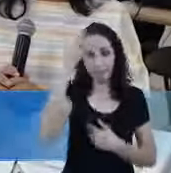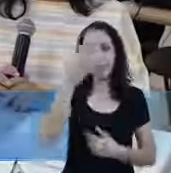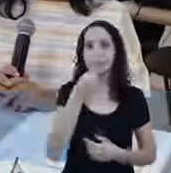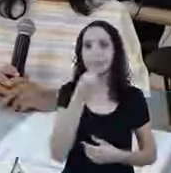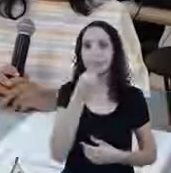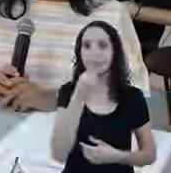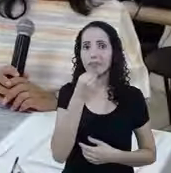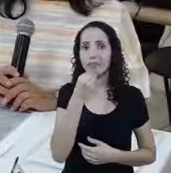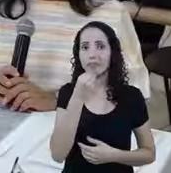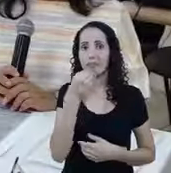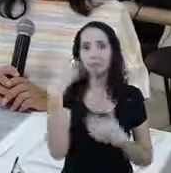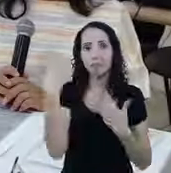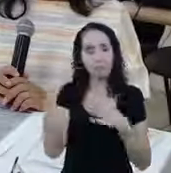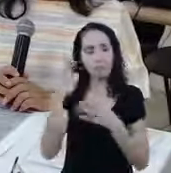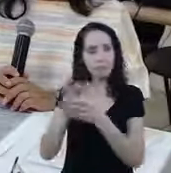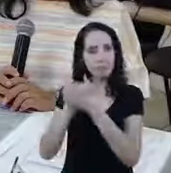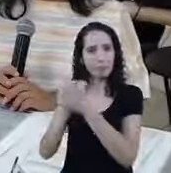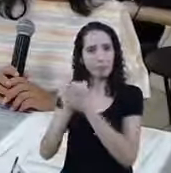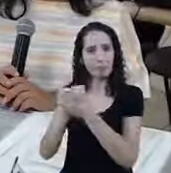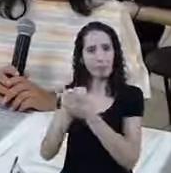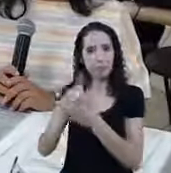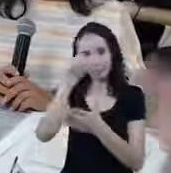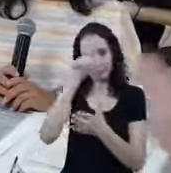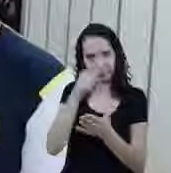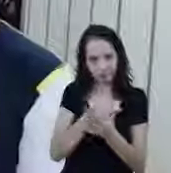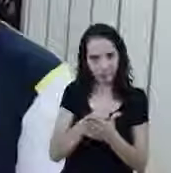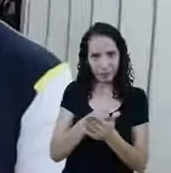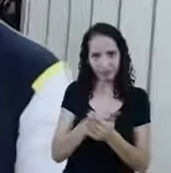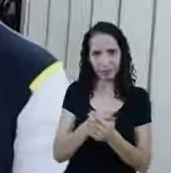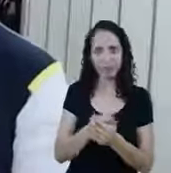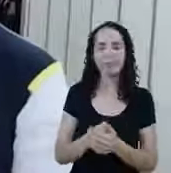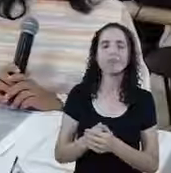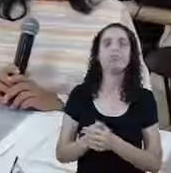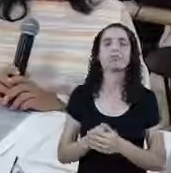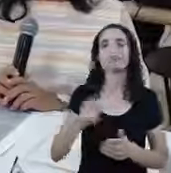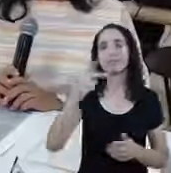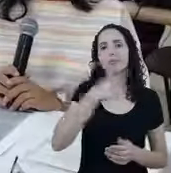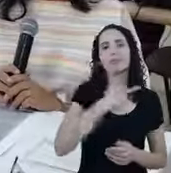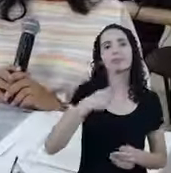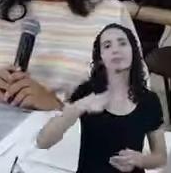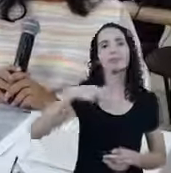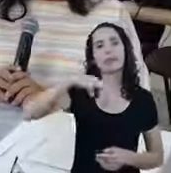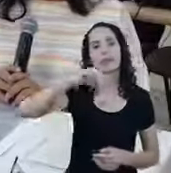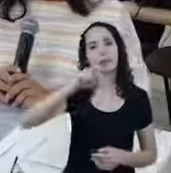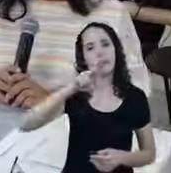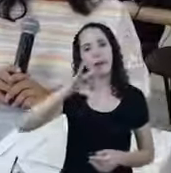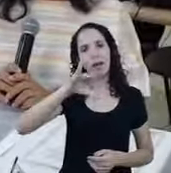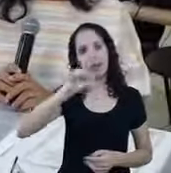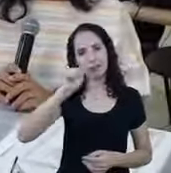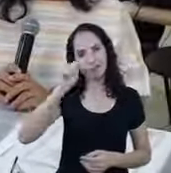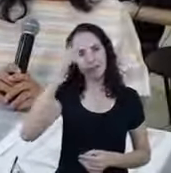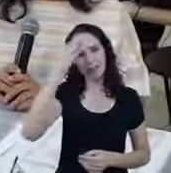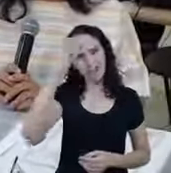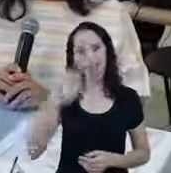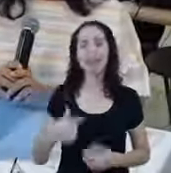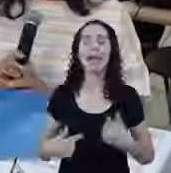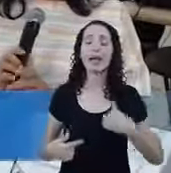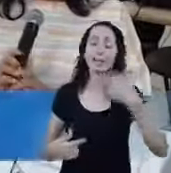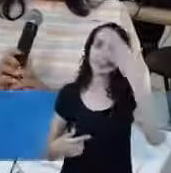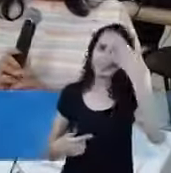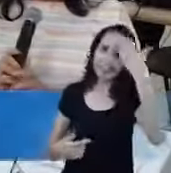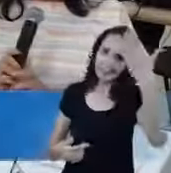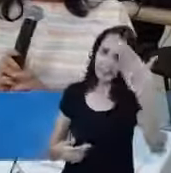E acima disso Parabenizo vocês Pela atitude Pastora Marcia Obrigado Eu que agradeço A oportunidade Pastor